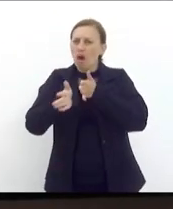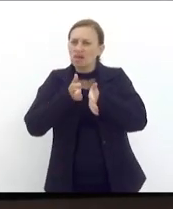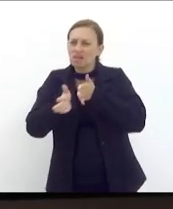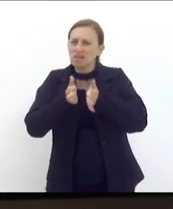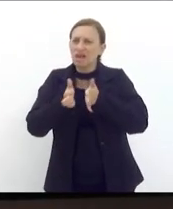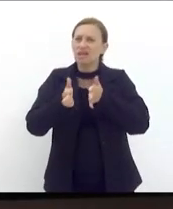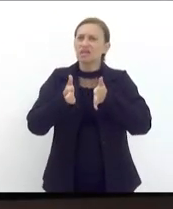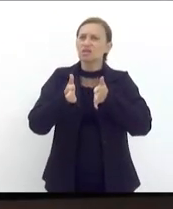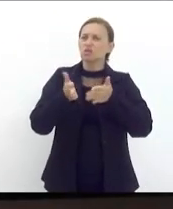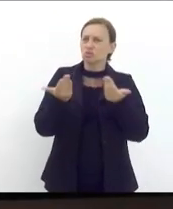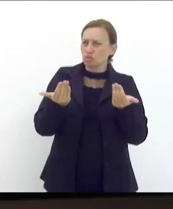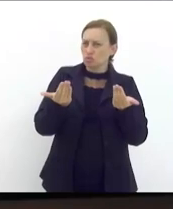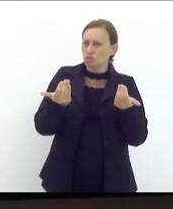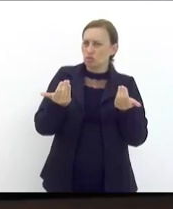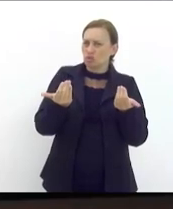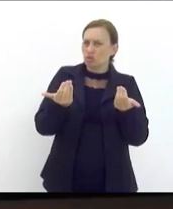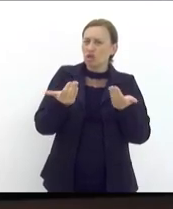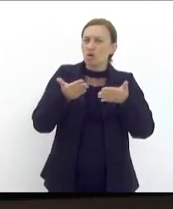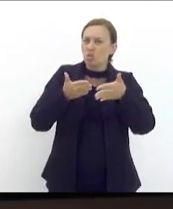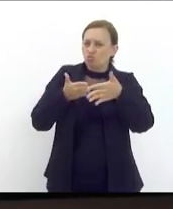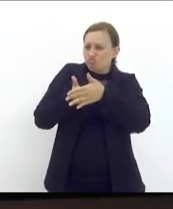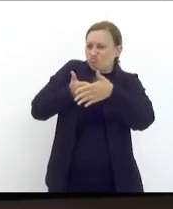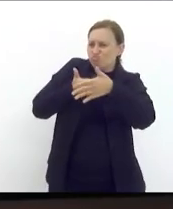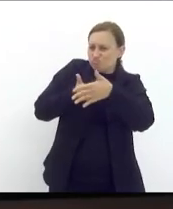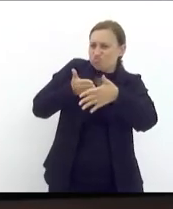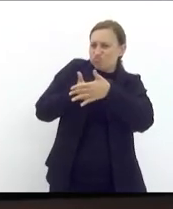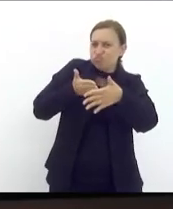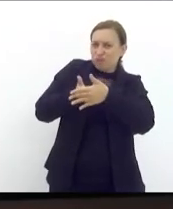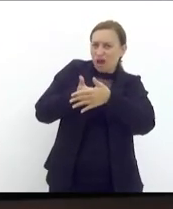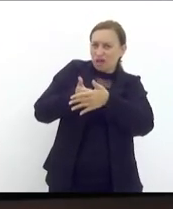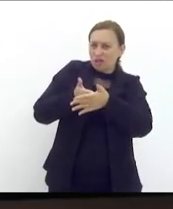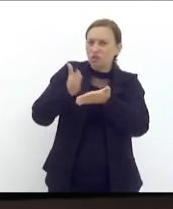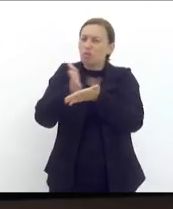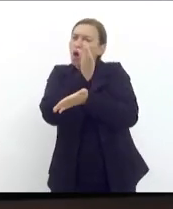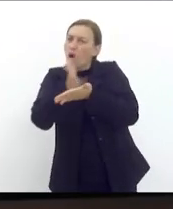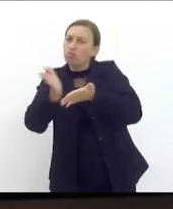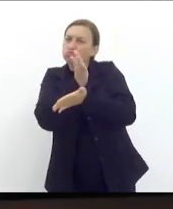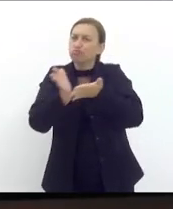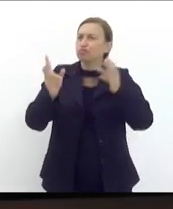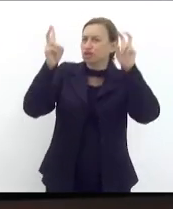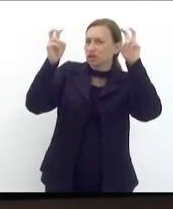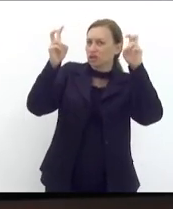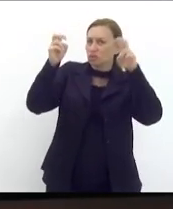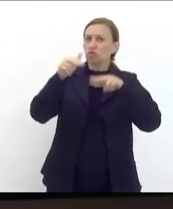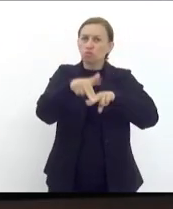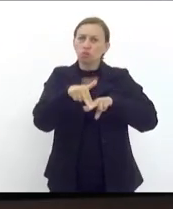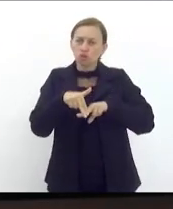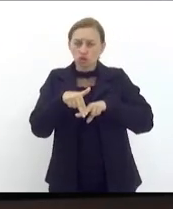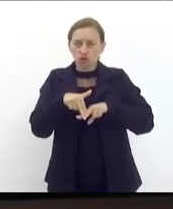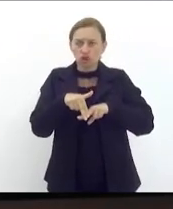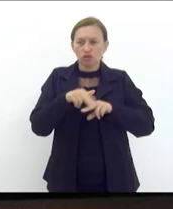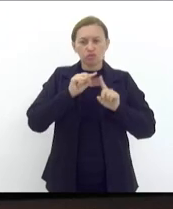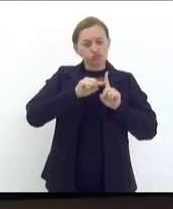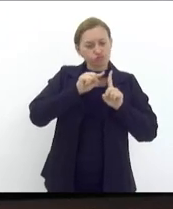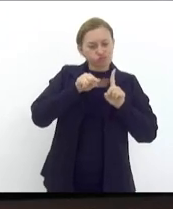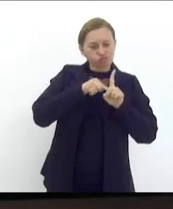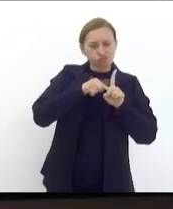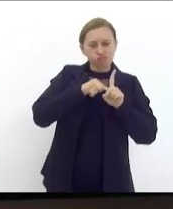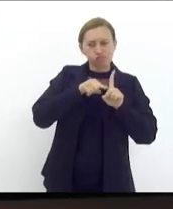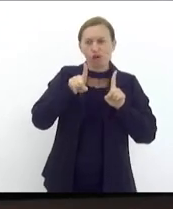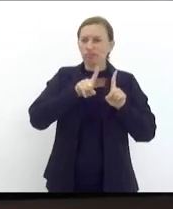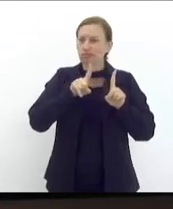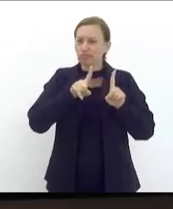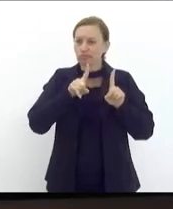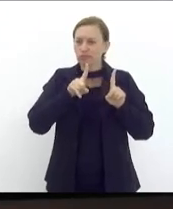limitado aos métodos contraceptivos eficazes são motivos dessa gestação não planejada